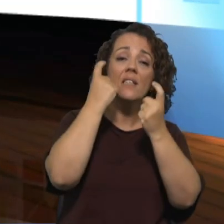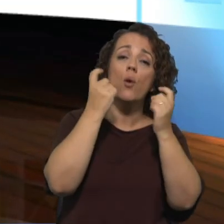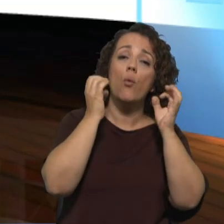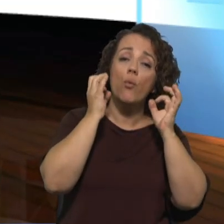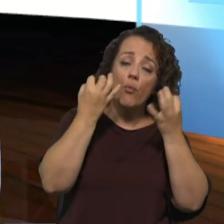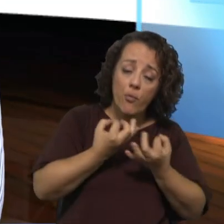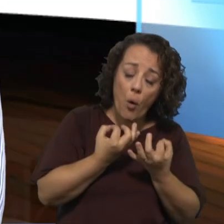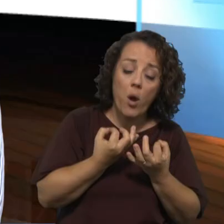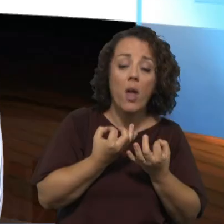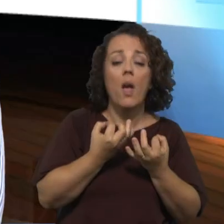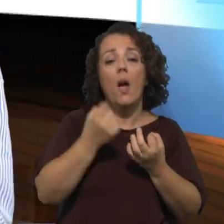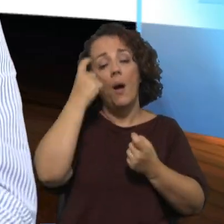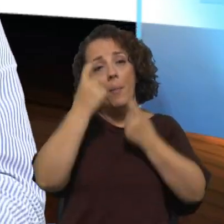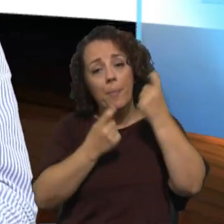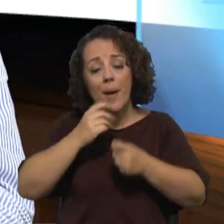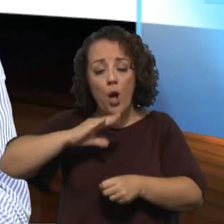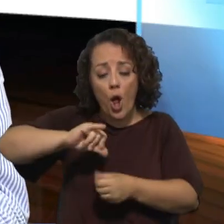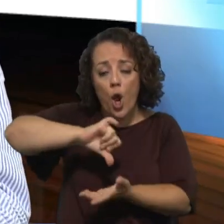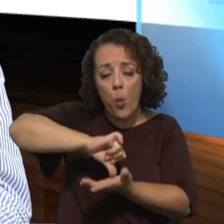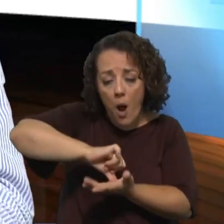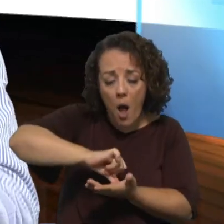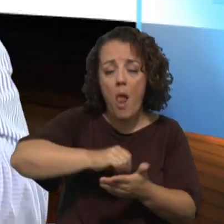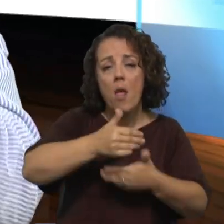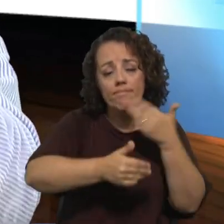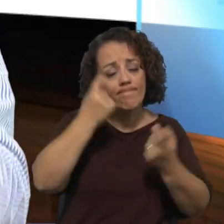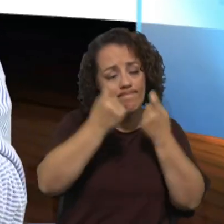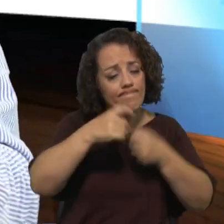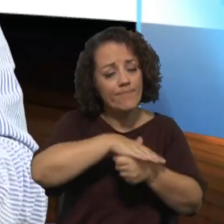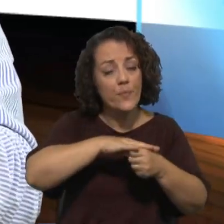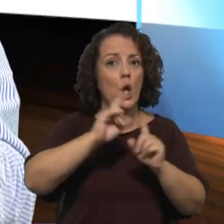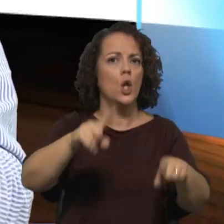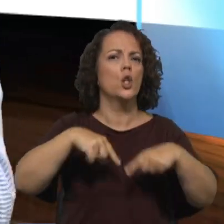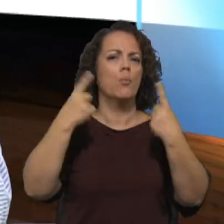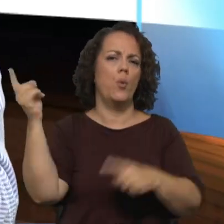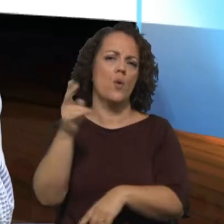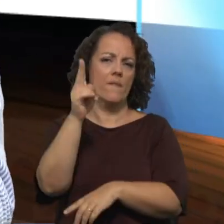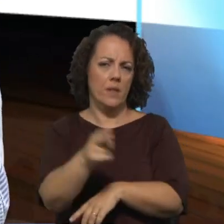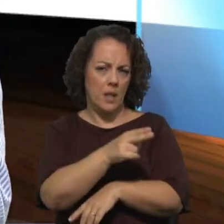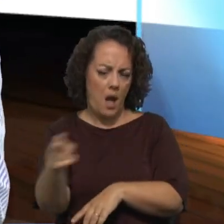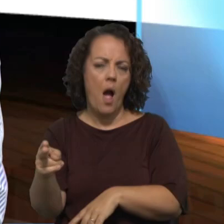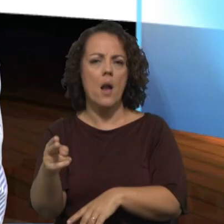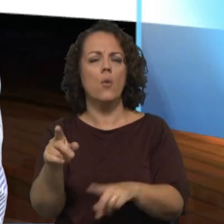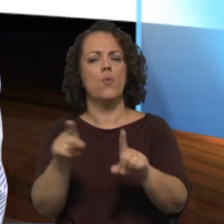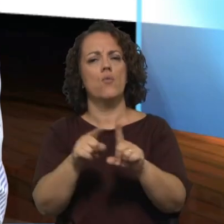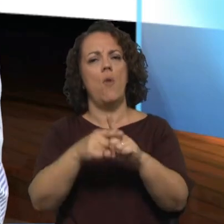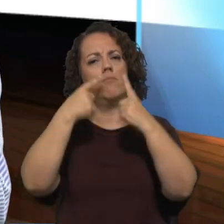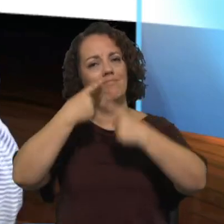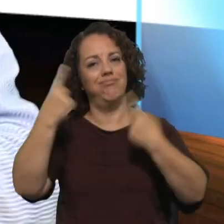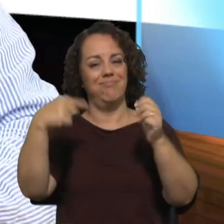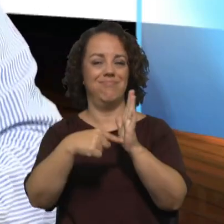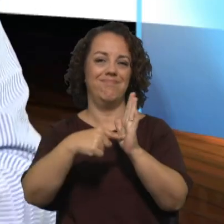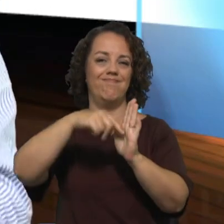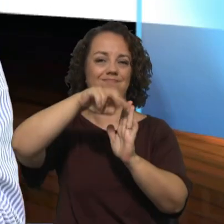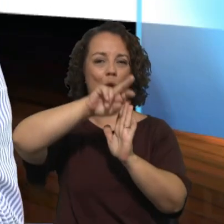caminho que tem que ser percorrido localmente depois quando vierem as indicações do Vaticano para as grandes questões então aí encaixar-se-á mas se até aí as comunidades